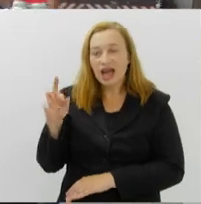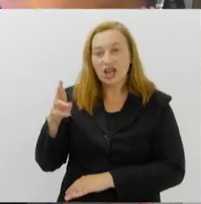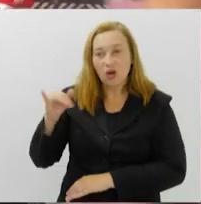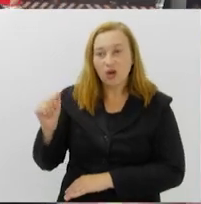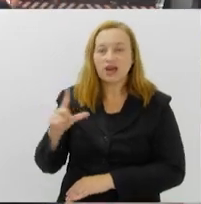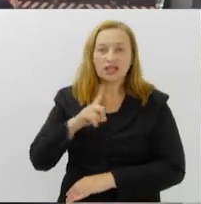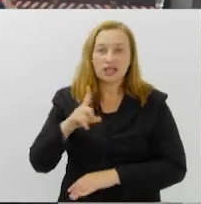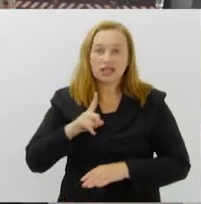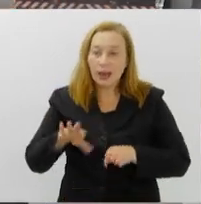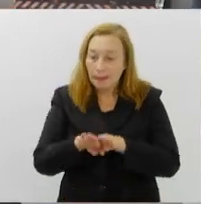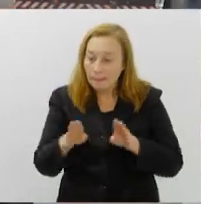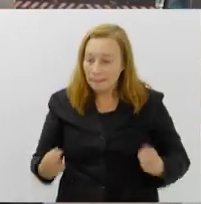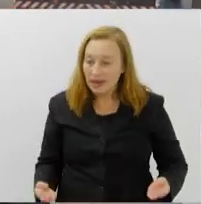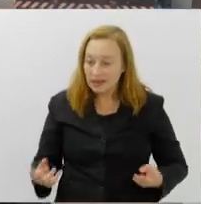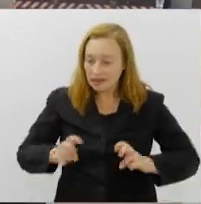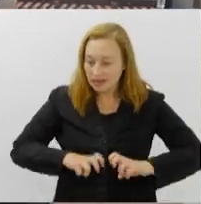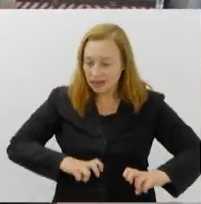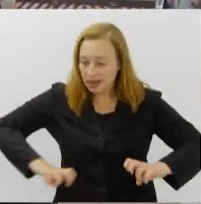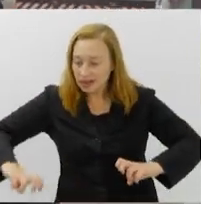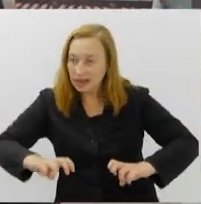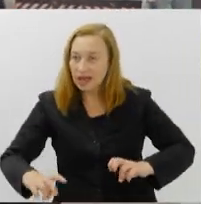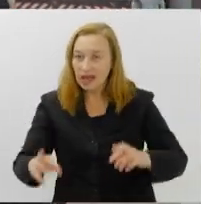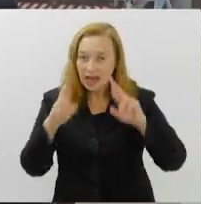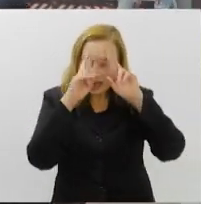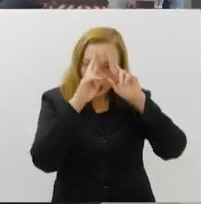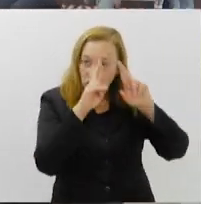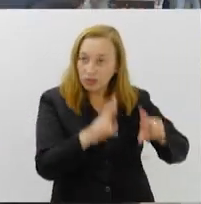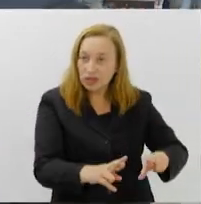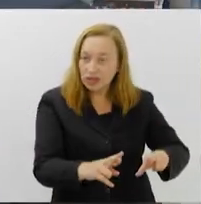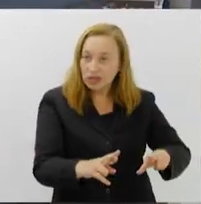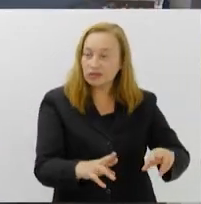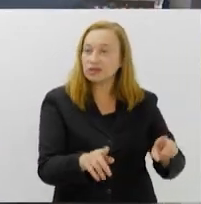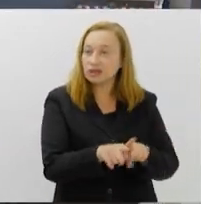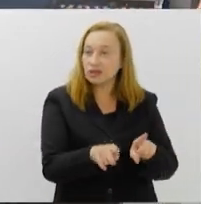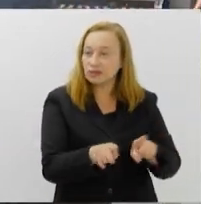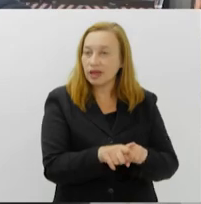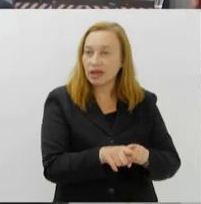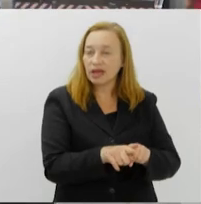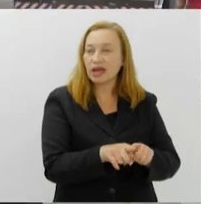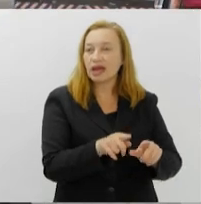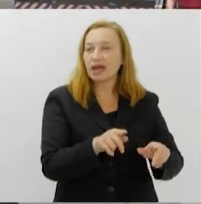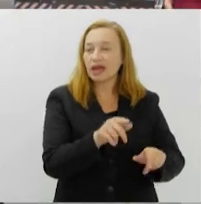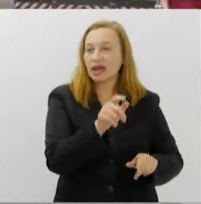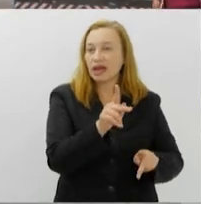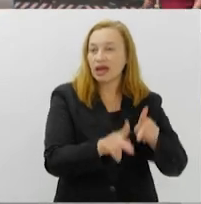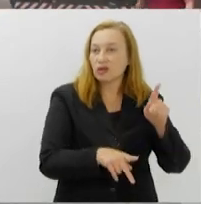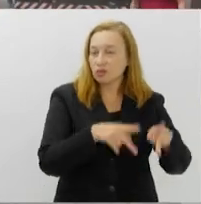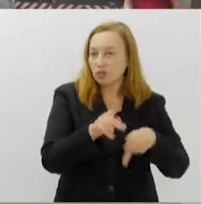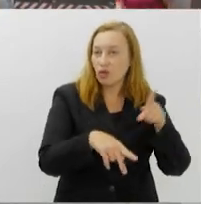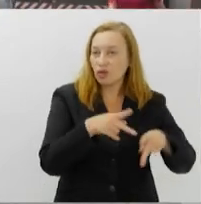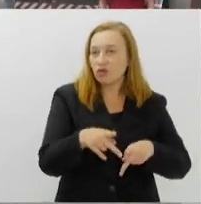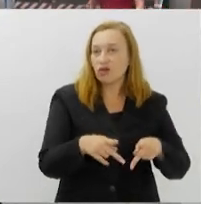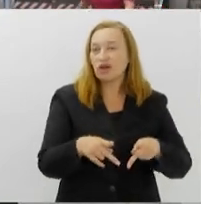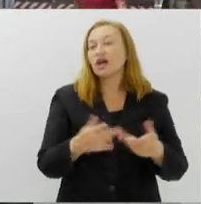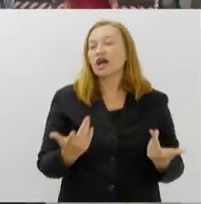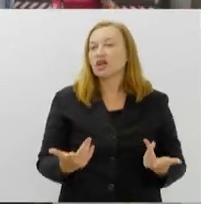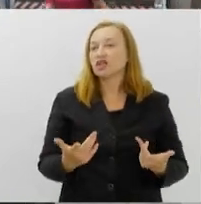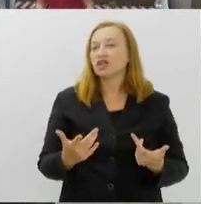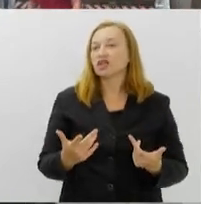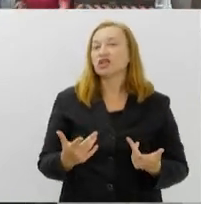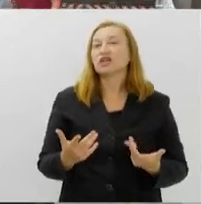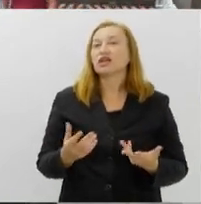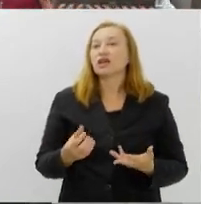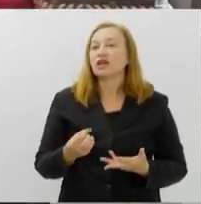respeitando os espaços do pedestre, com certeza, a gente gera um movimento, gente gera uma segurança, gera uma iluminação para aquela